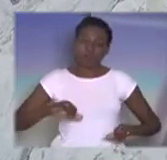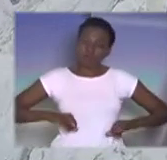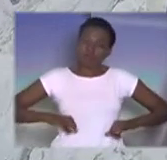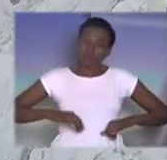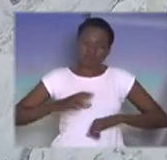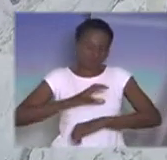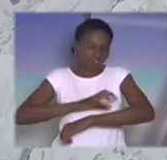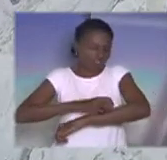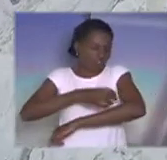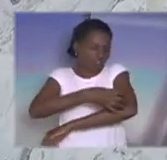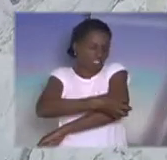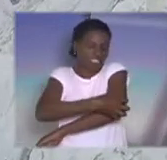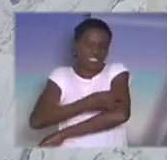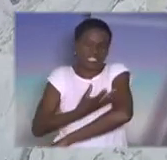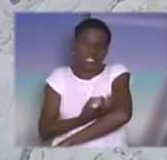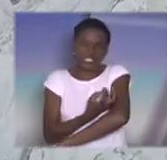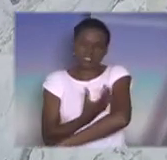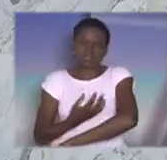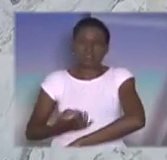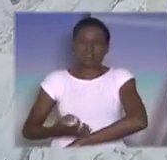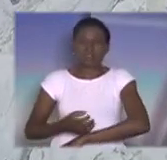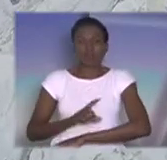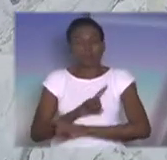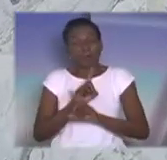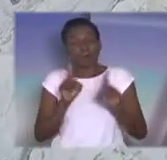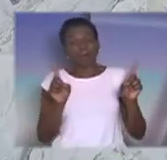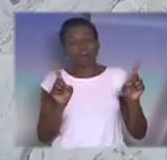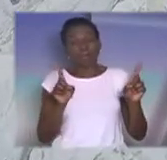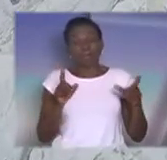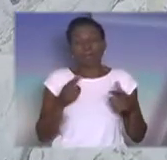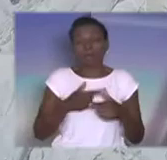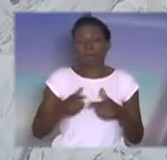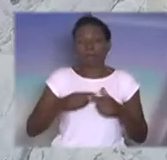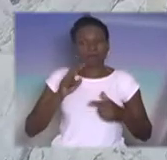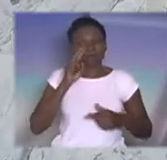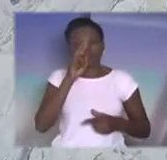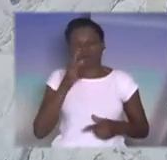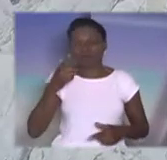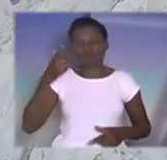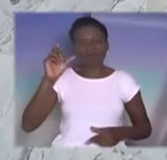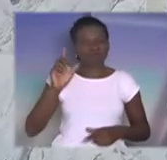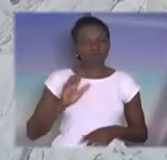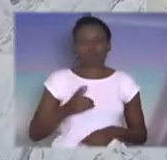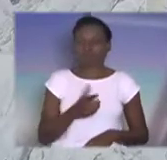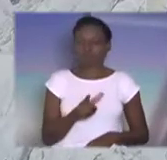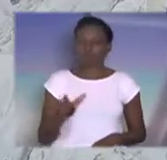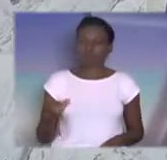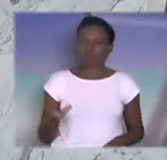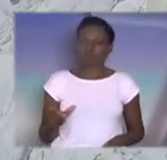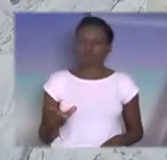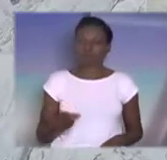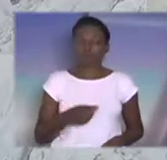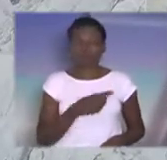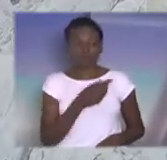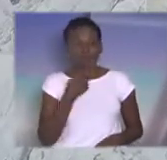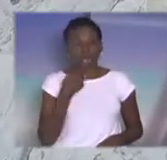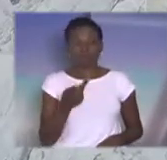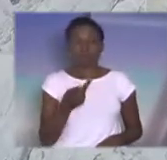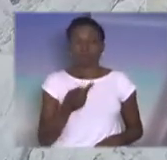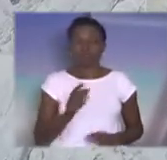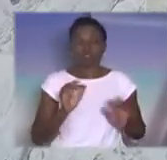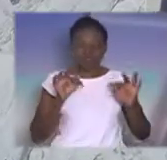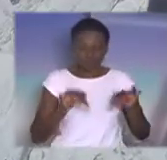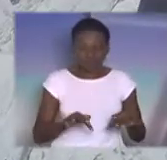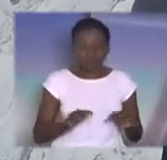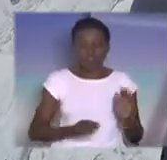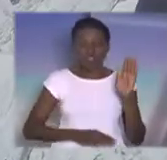braço, mas, graças a Deus, não teve nenhuma sequela do acidente. Uma coisa interessante, ele disse que no último apartamento que ele